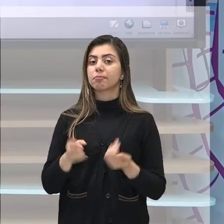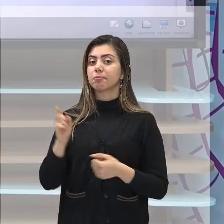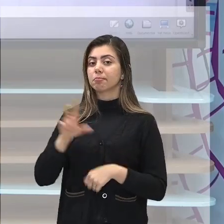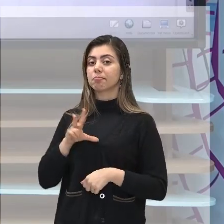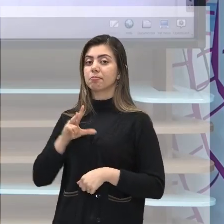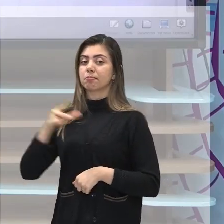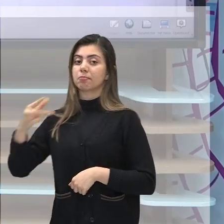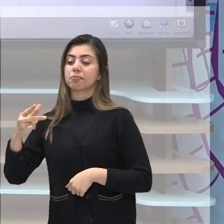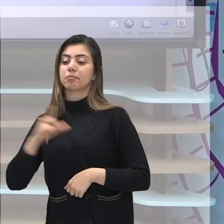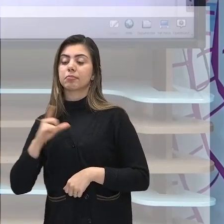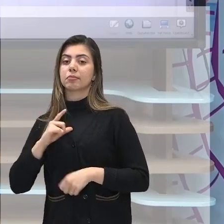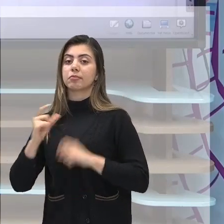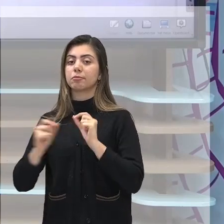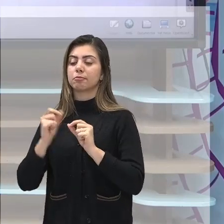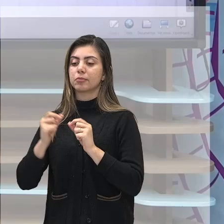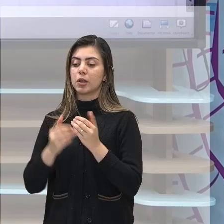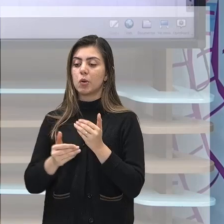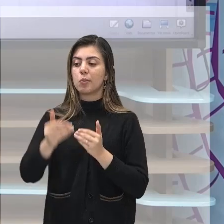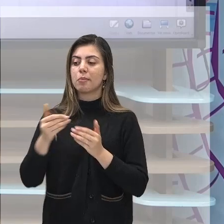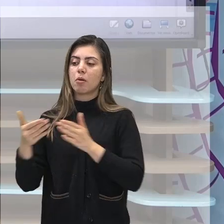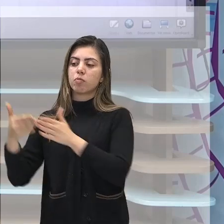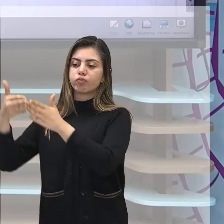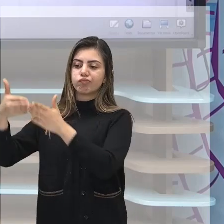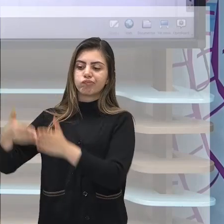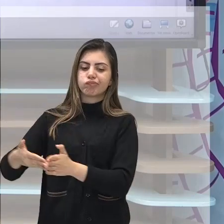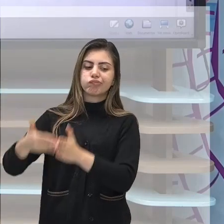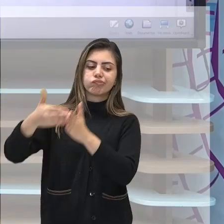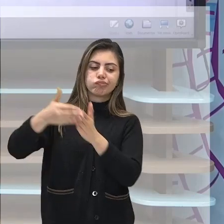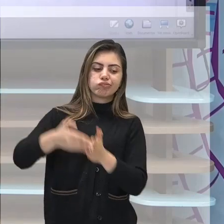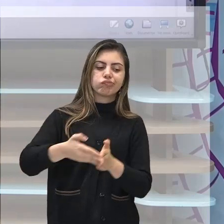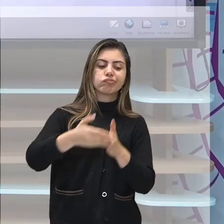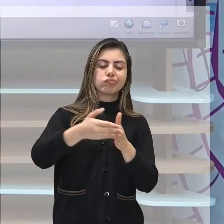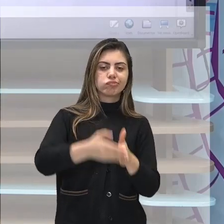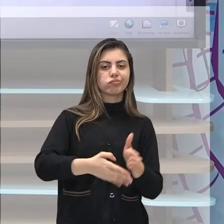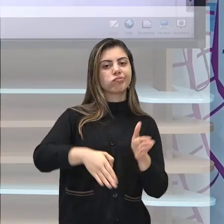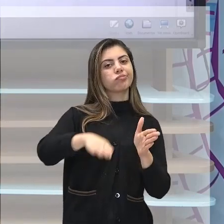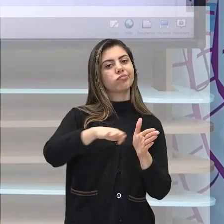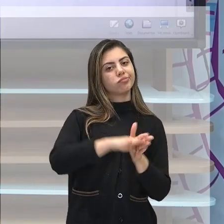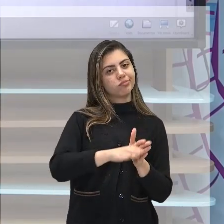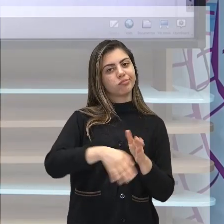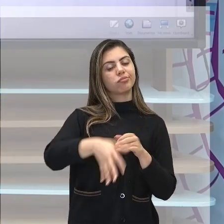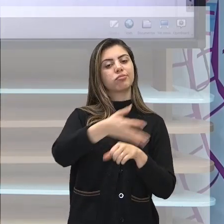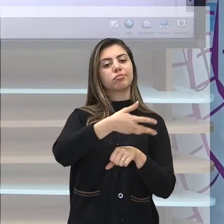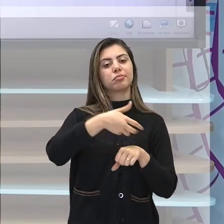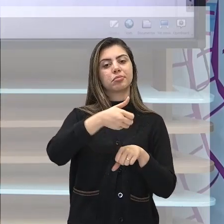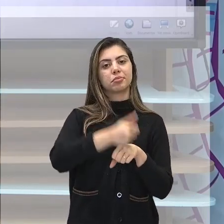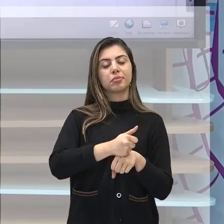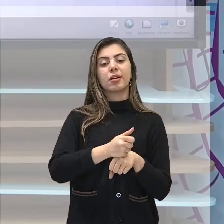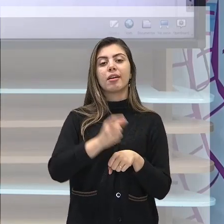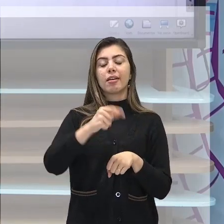lança-se ao mar e vai, vai agora para, né, vai tornar sede da coroa portuguesa.